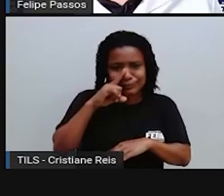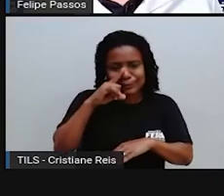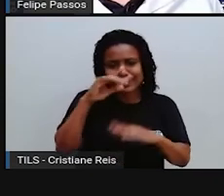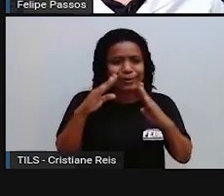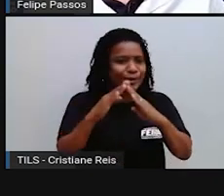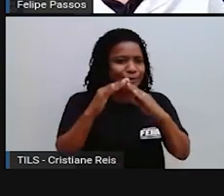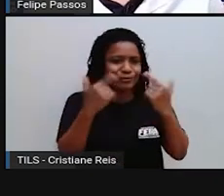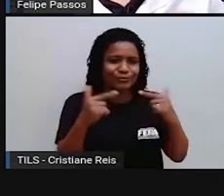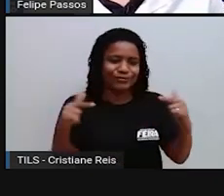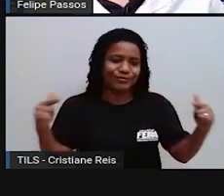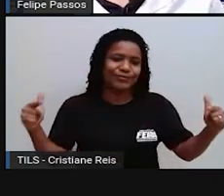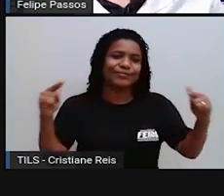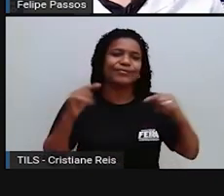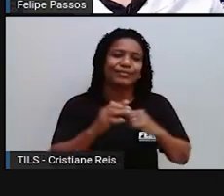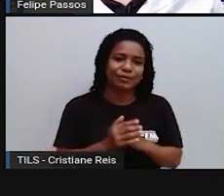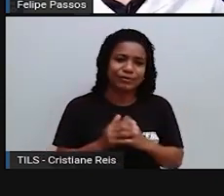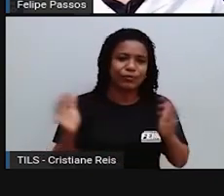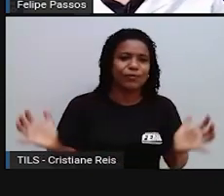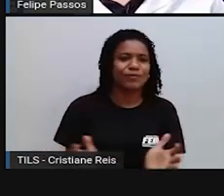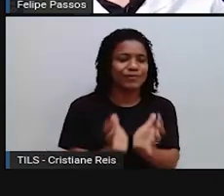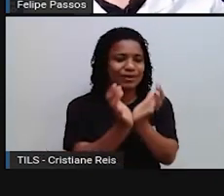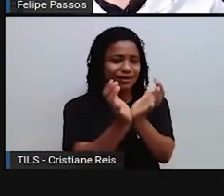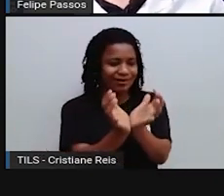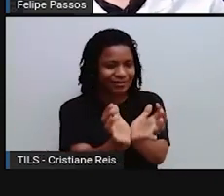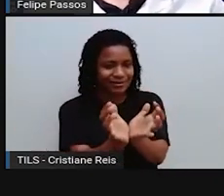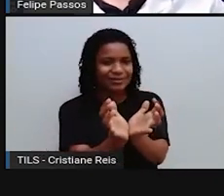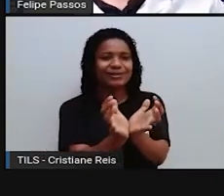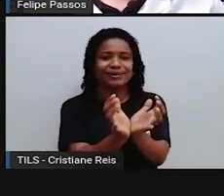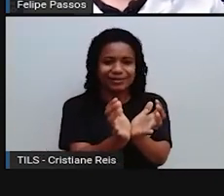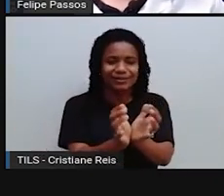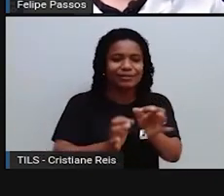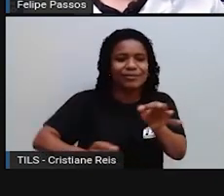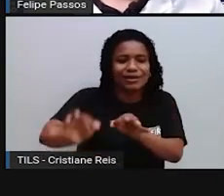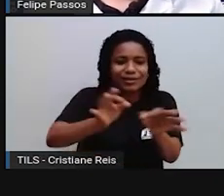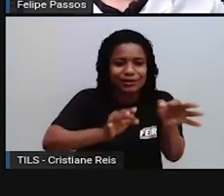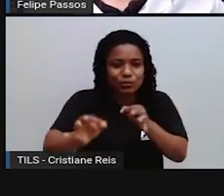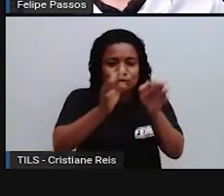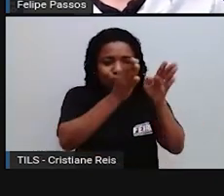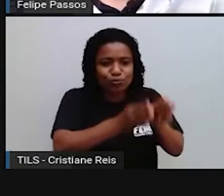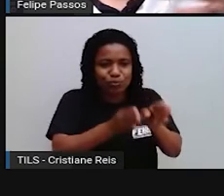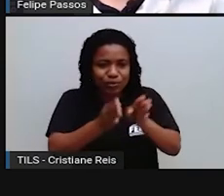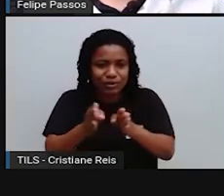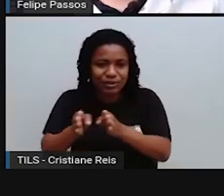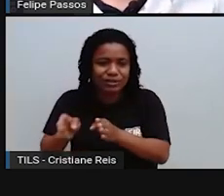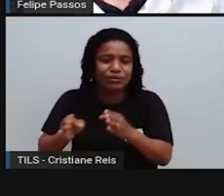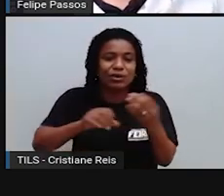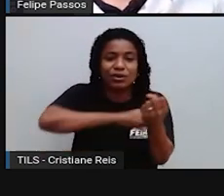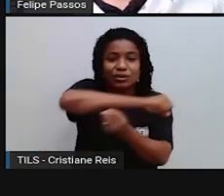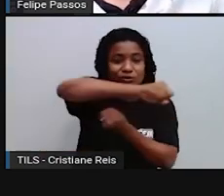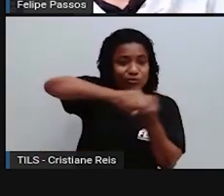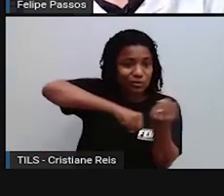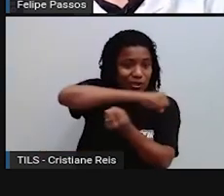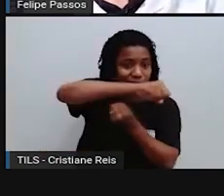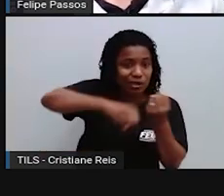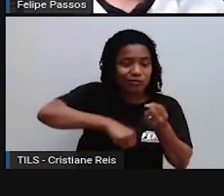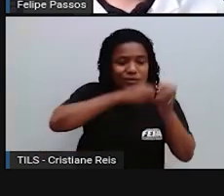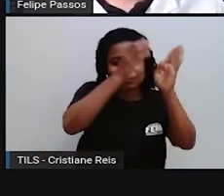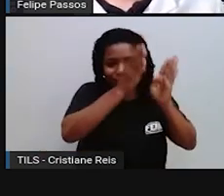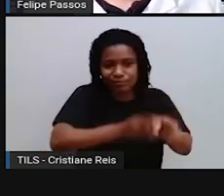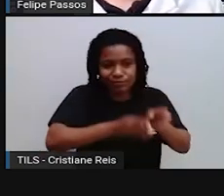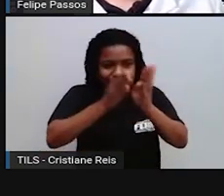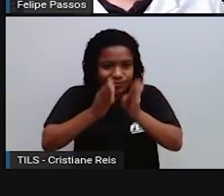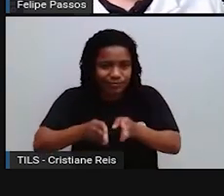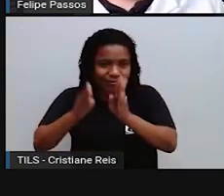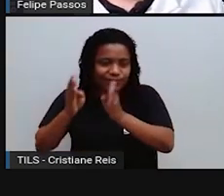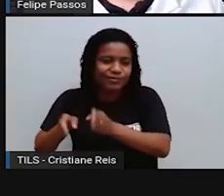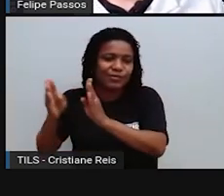comunidade, promover a urbanização sustentável, muitas vezes a urbanização desenfreada, ela acaba também